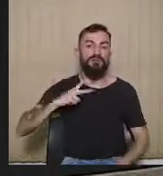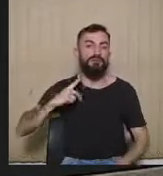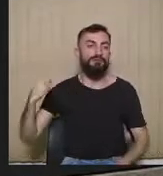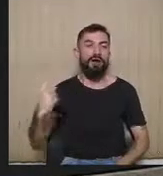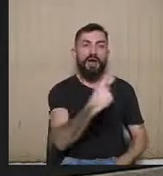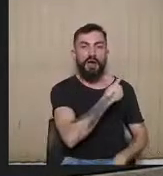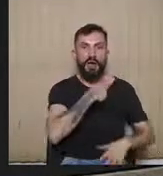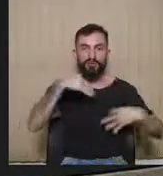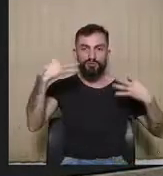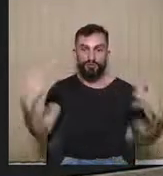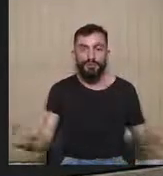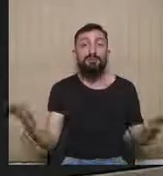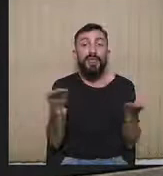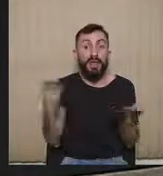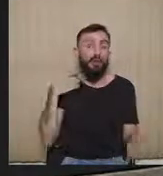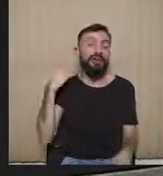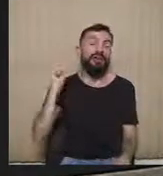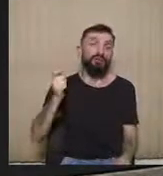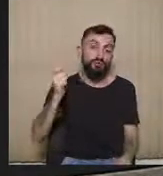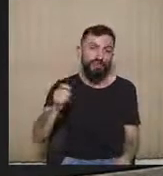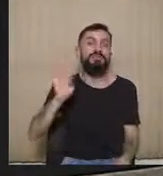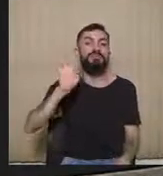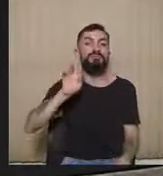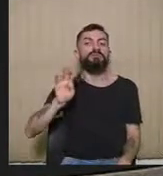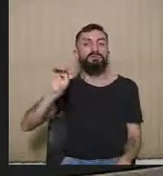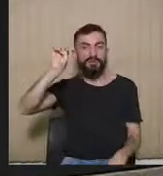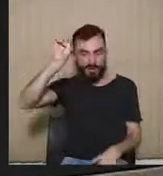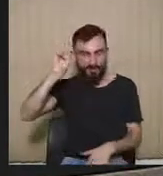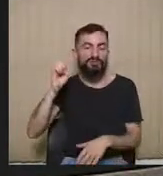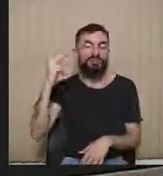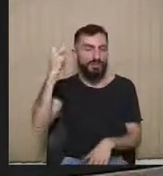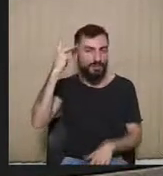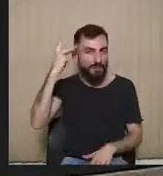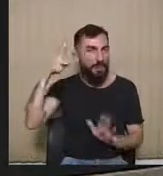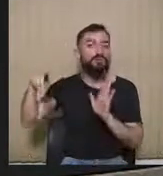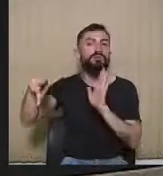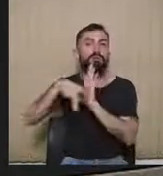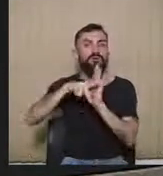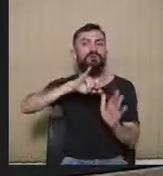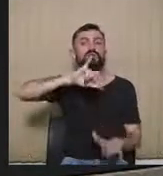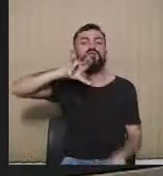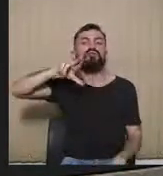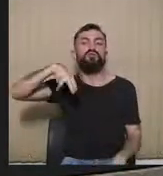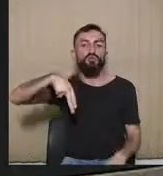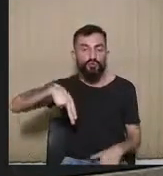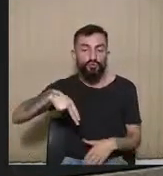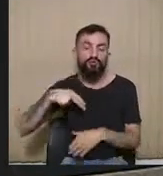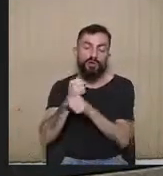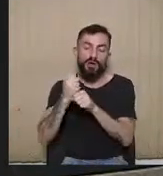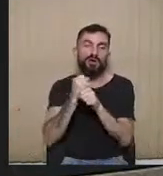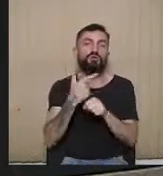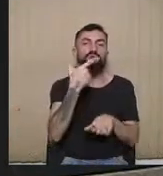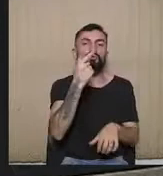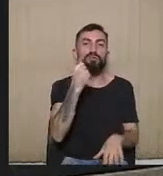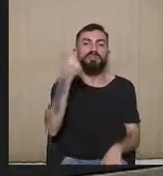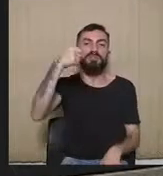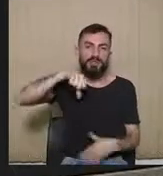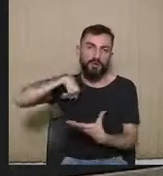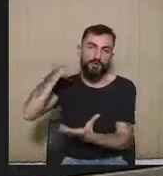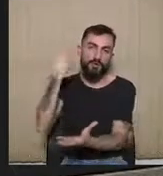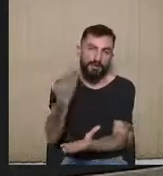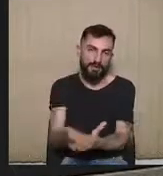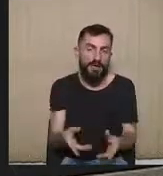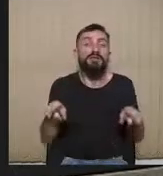juiz efetivo do Tribunal Regional Eleitoral de São Paulo desde julho de 2019, tendo atuado como juiz da